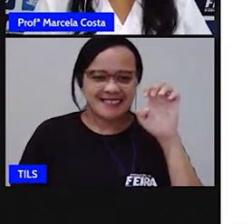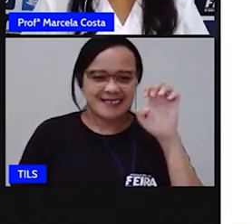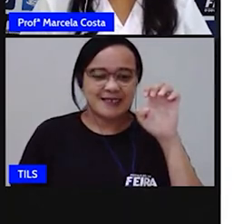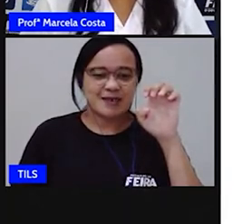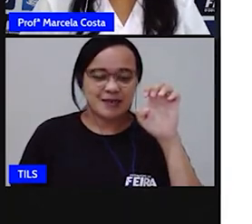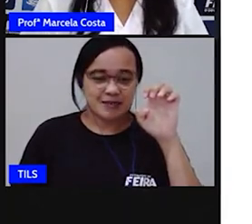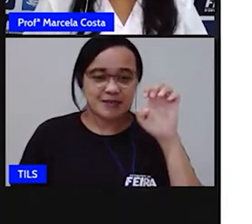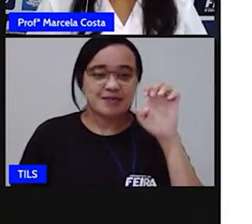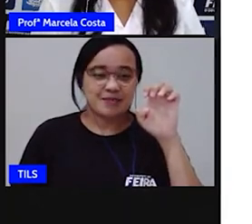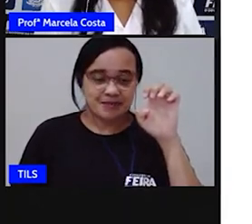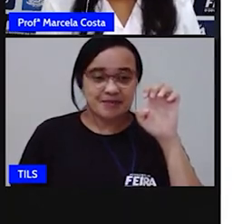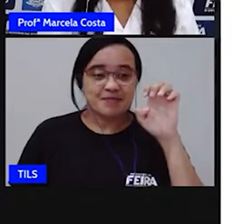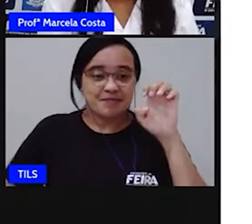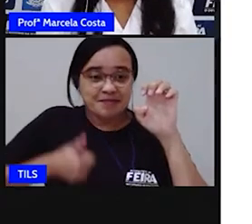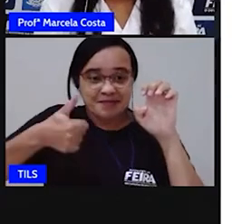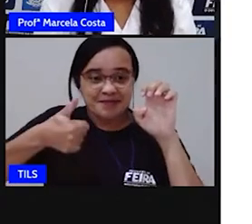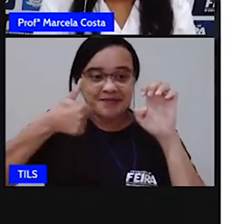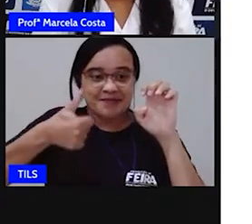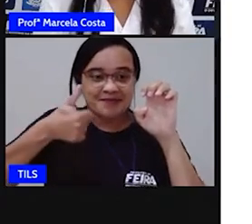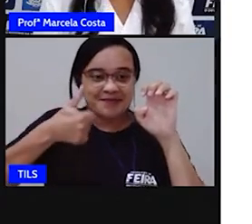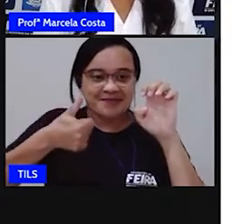Ela falou letra E.